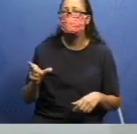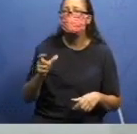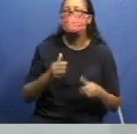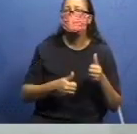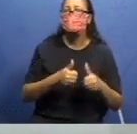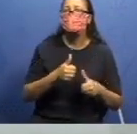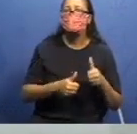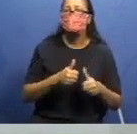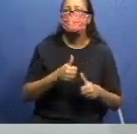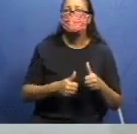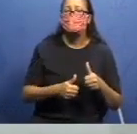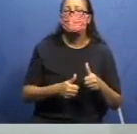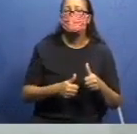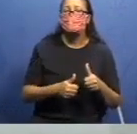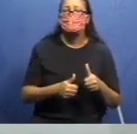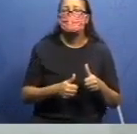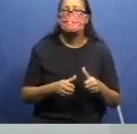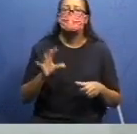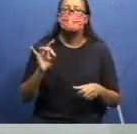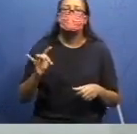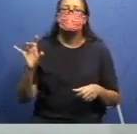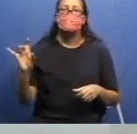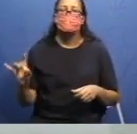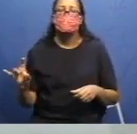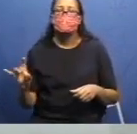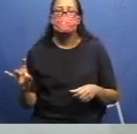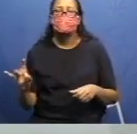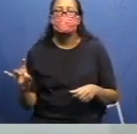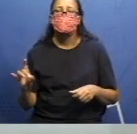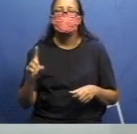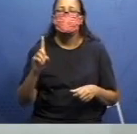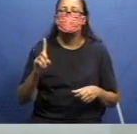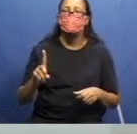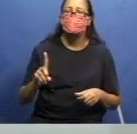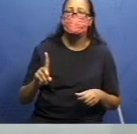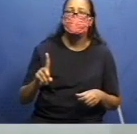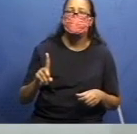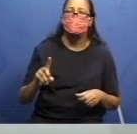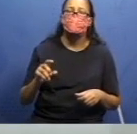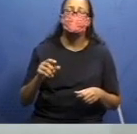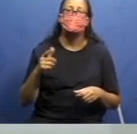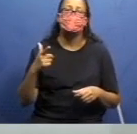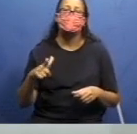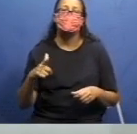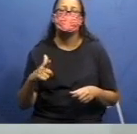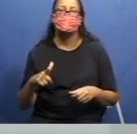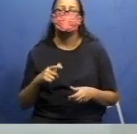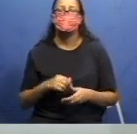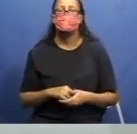Cada um coloca uma vez dentro do quadradinho, dentro do espaço.